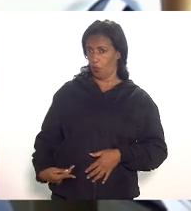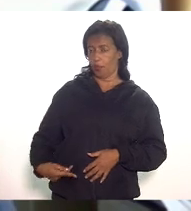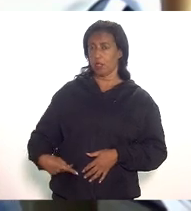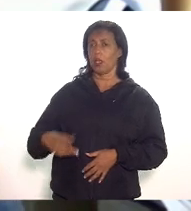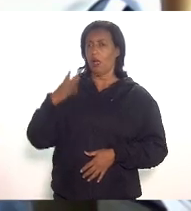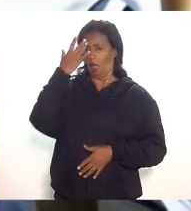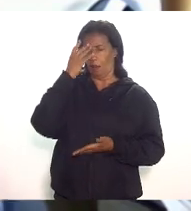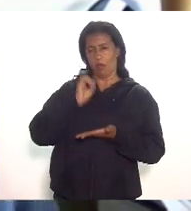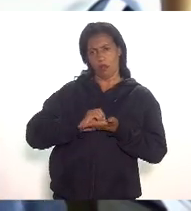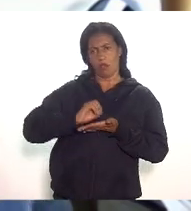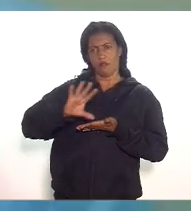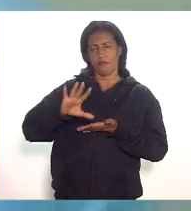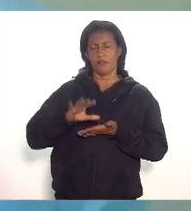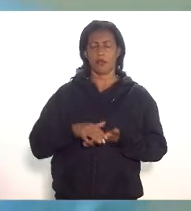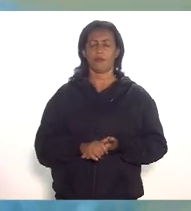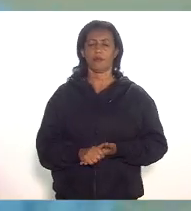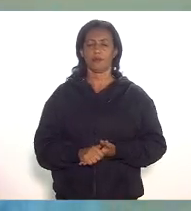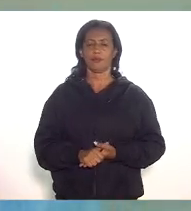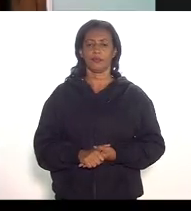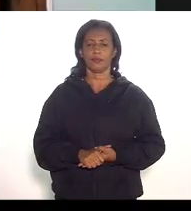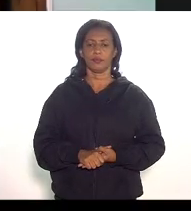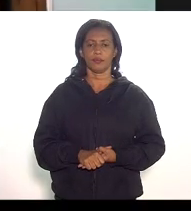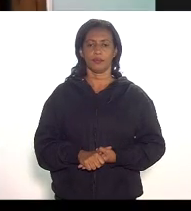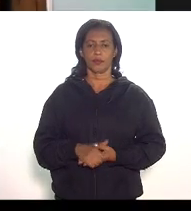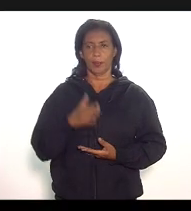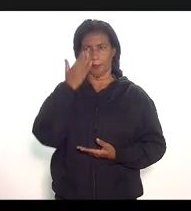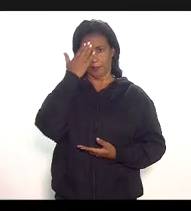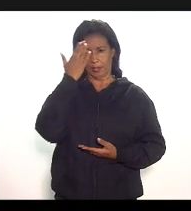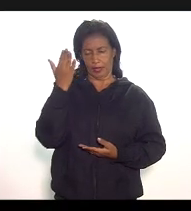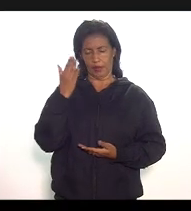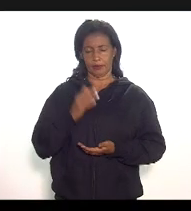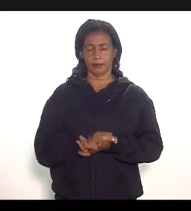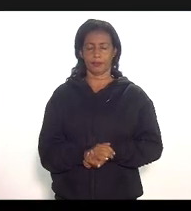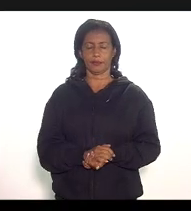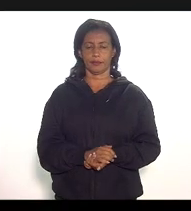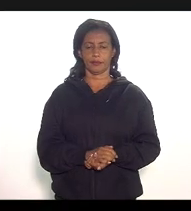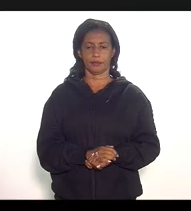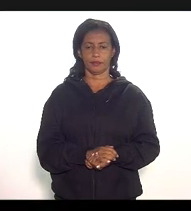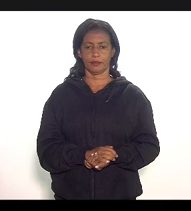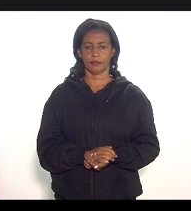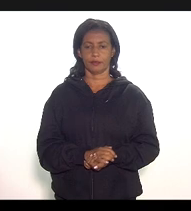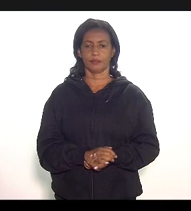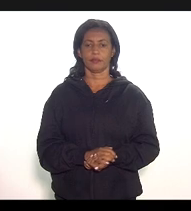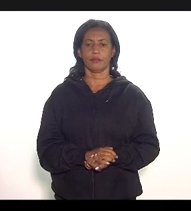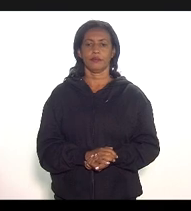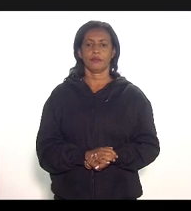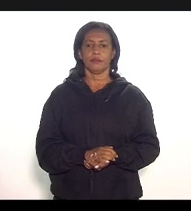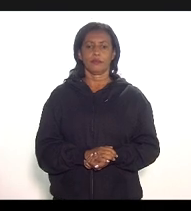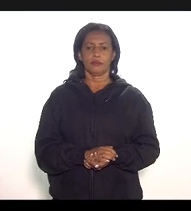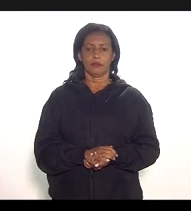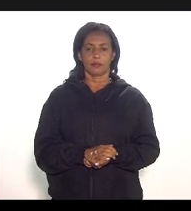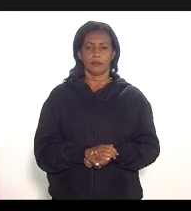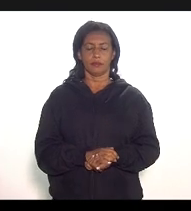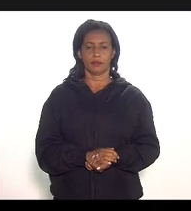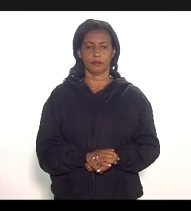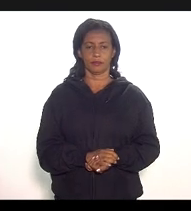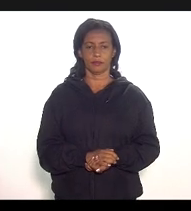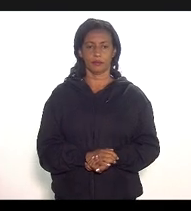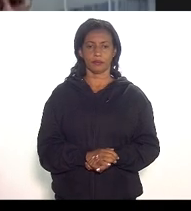para vossa excelência é uma sugestão obrigado só dar um informe